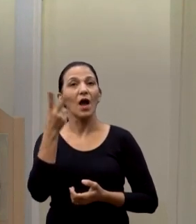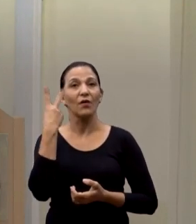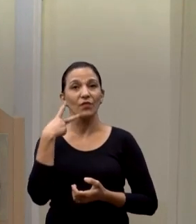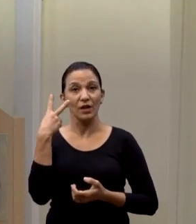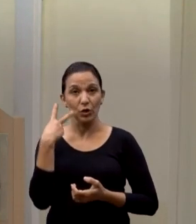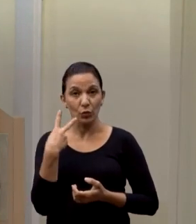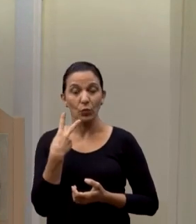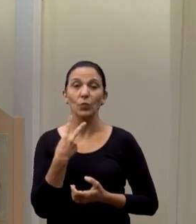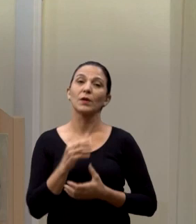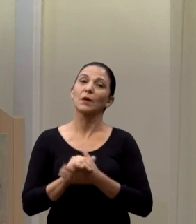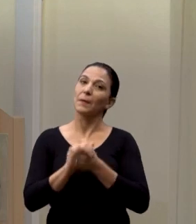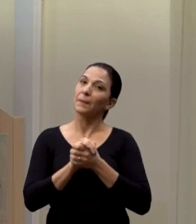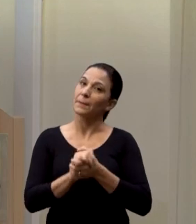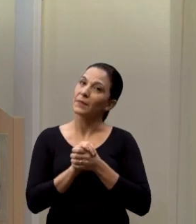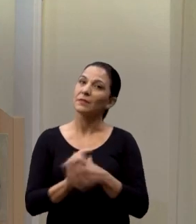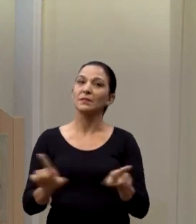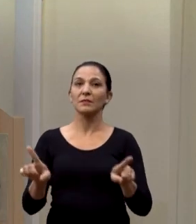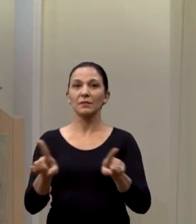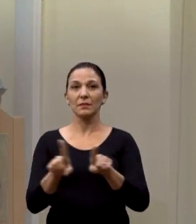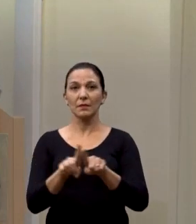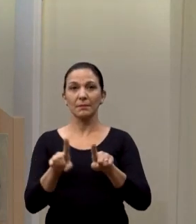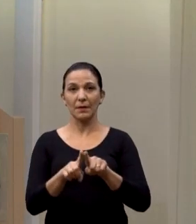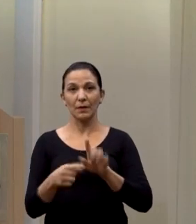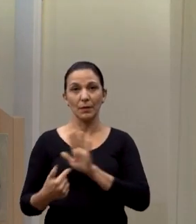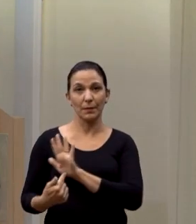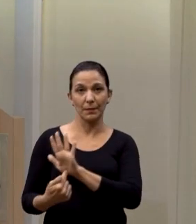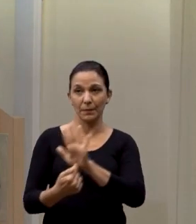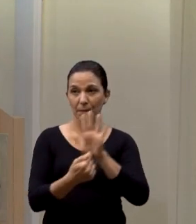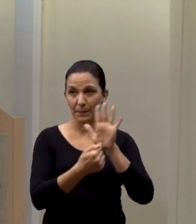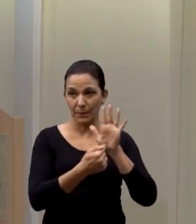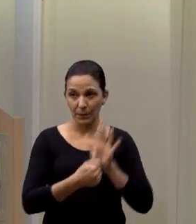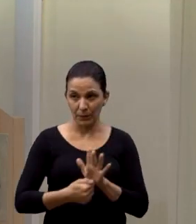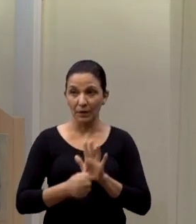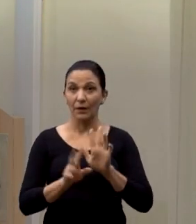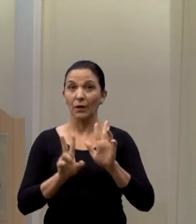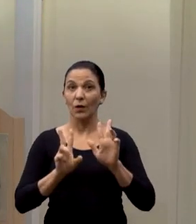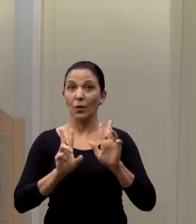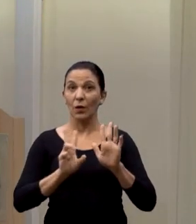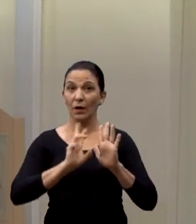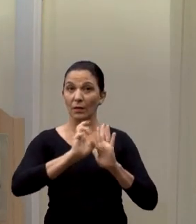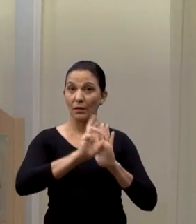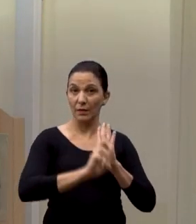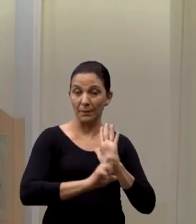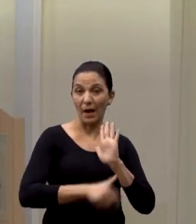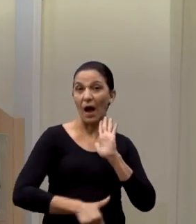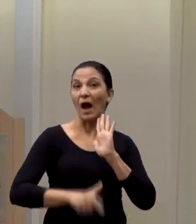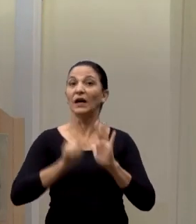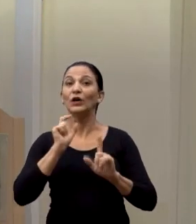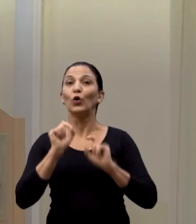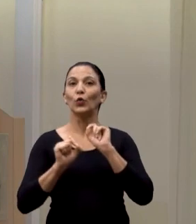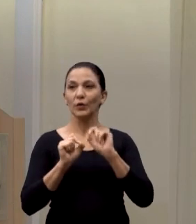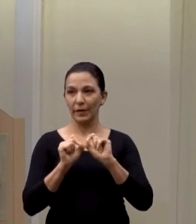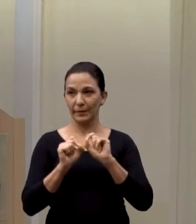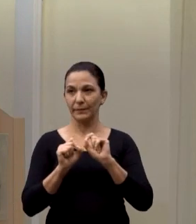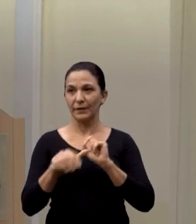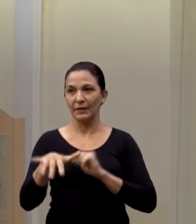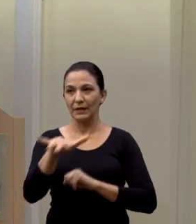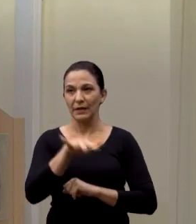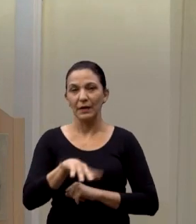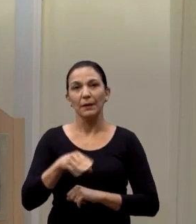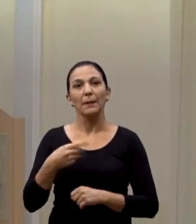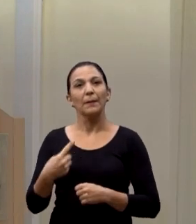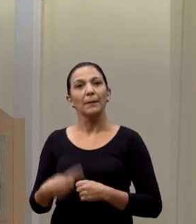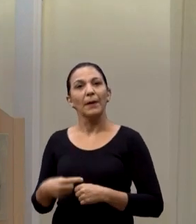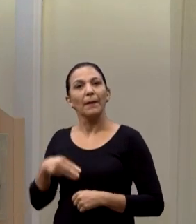presentes. Queria passar também e falar sobre alguns assuntos. Antes, eu só queria falar que essa questão do Maria